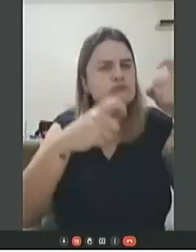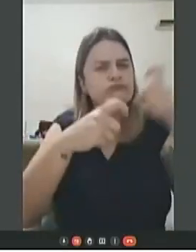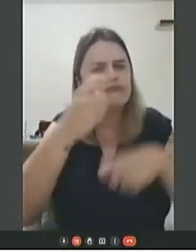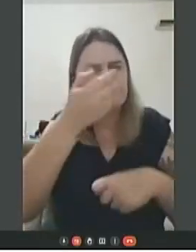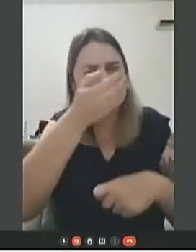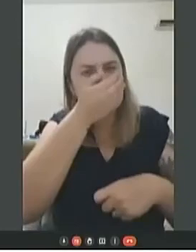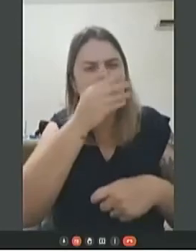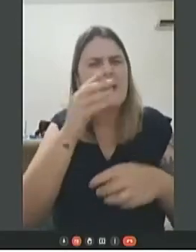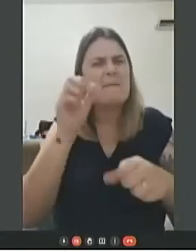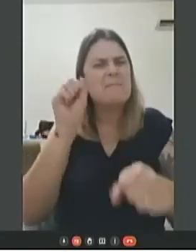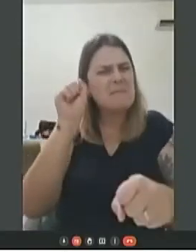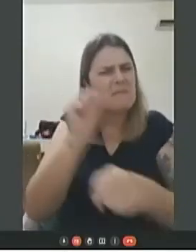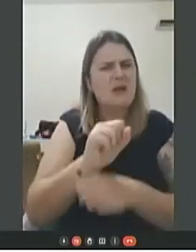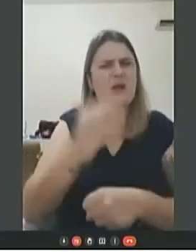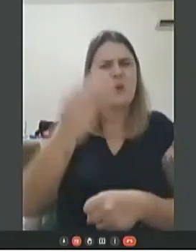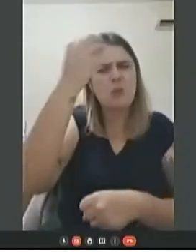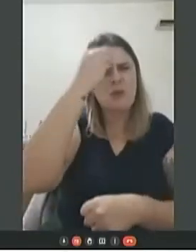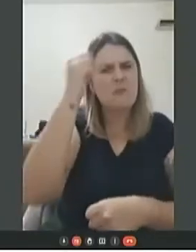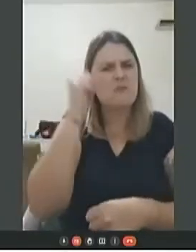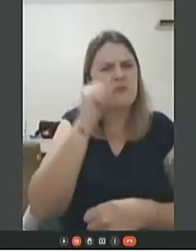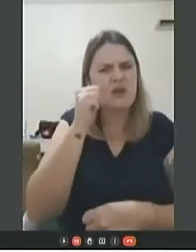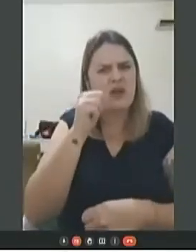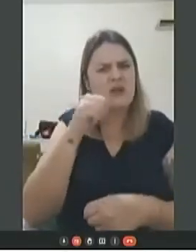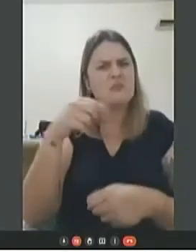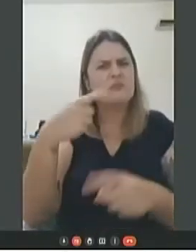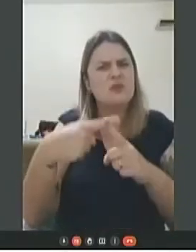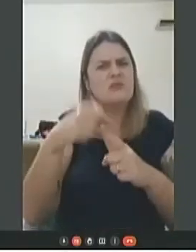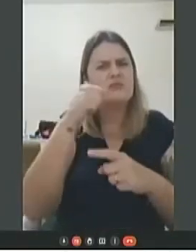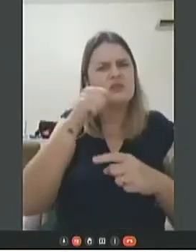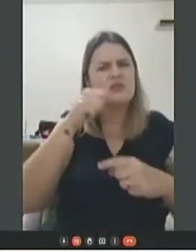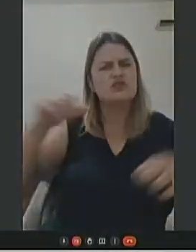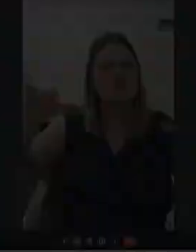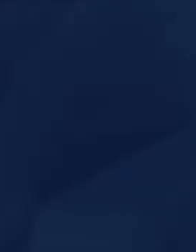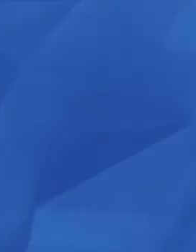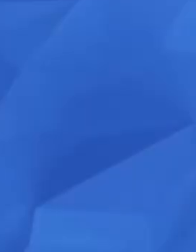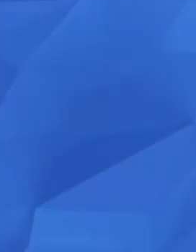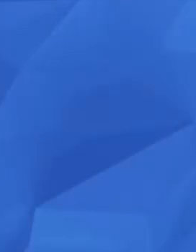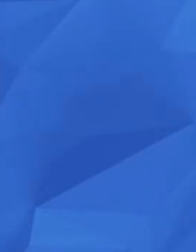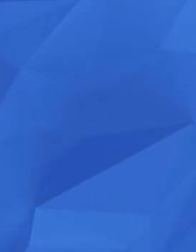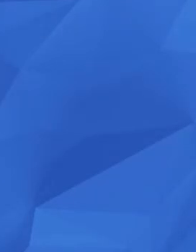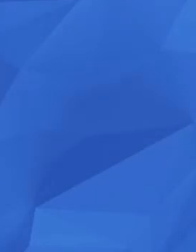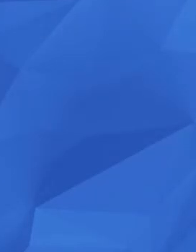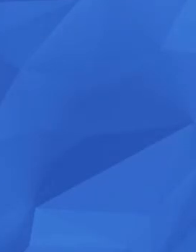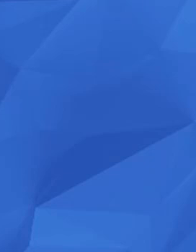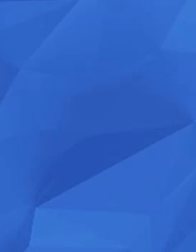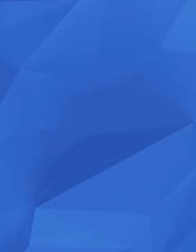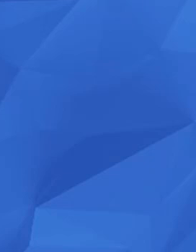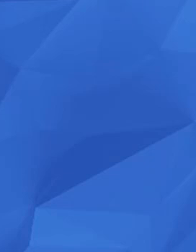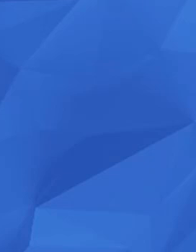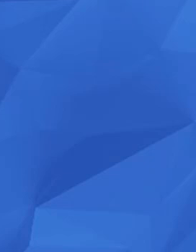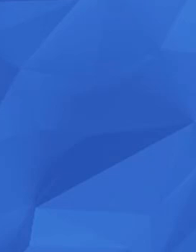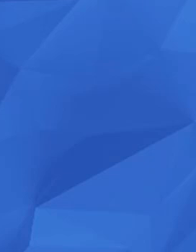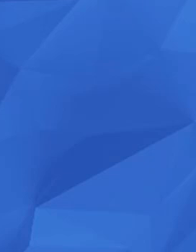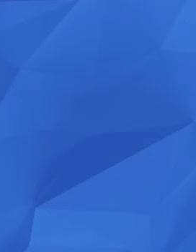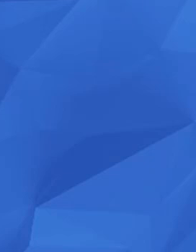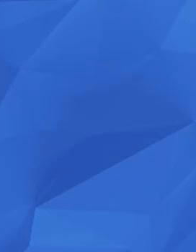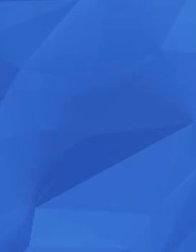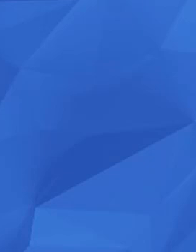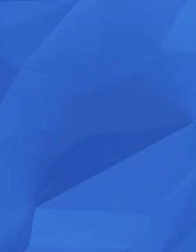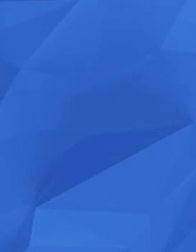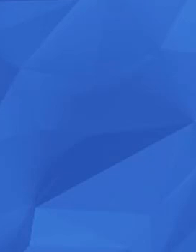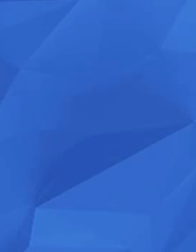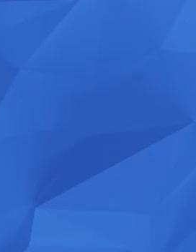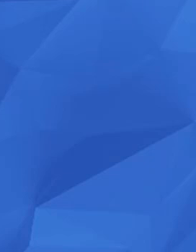culpar mulheres pelas violências que a gente sofre. Obrigada e boa noite. Obrigada e